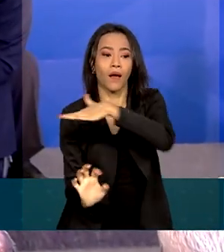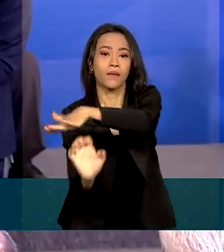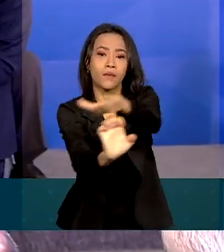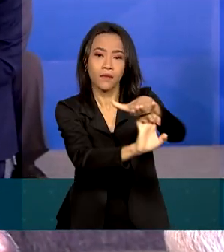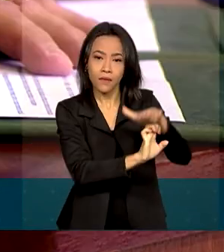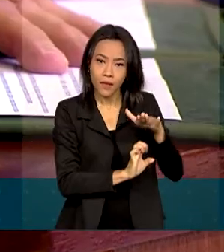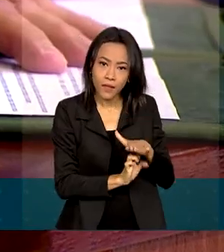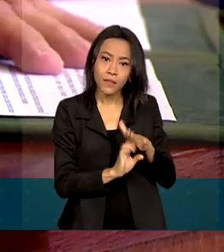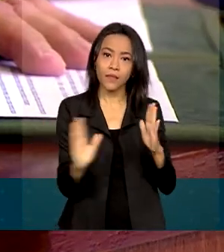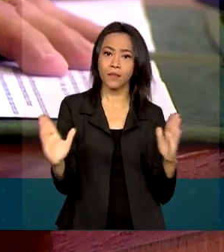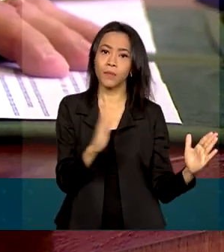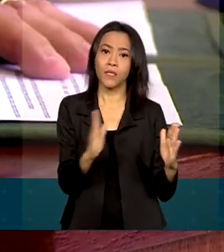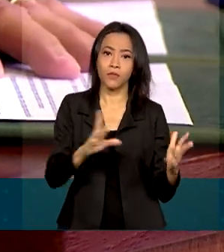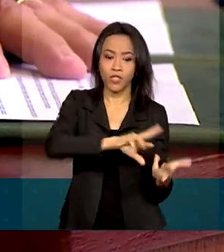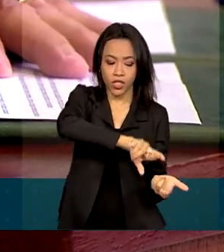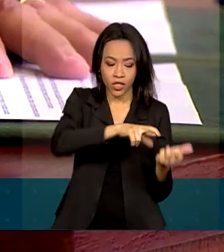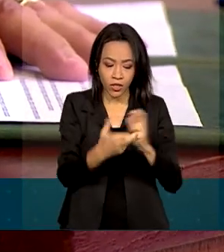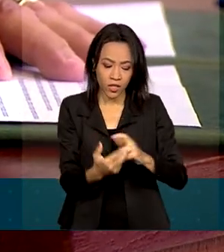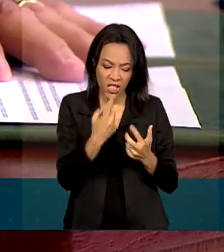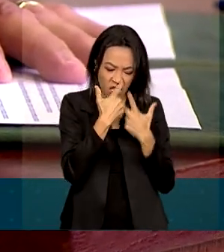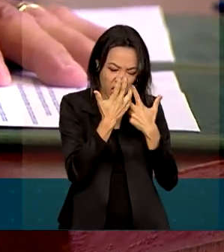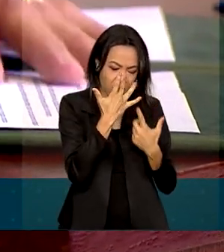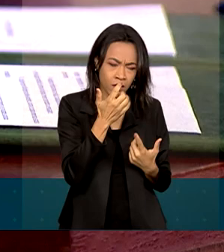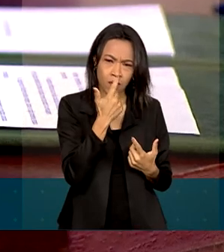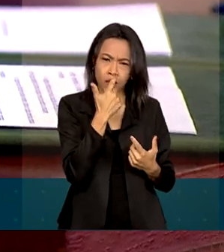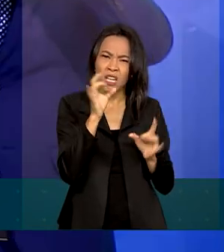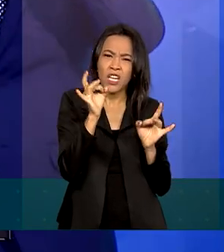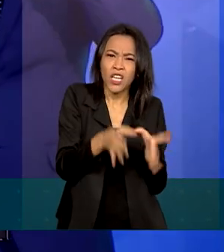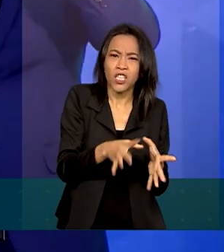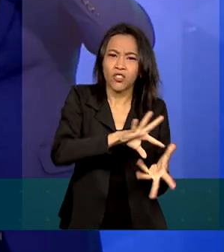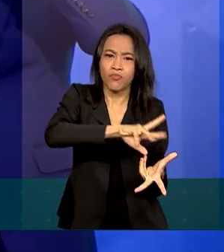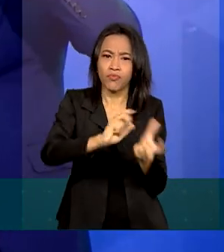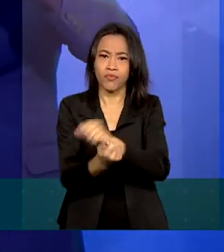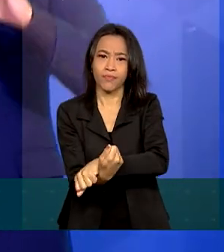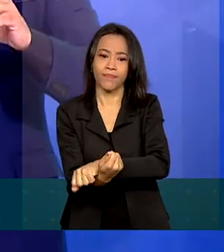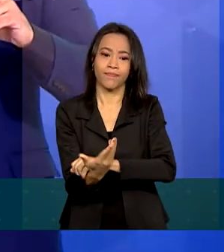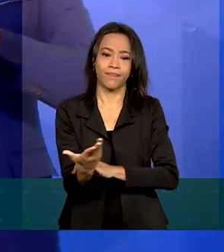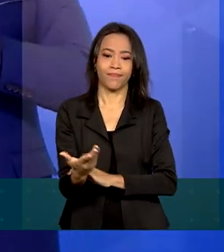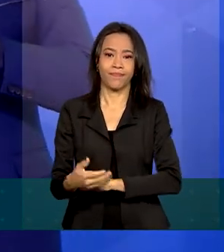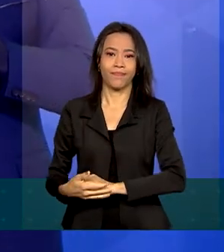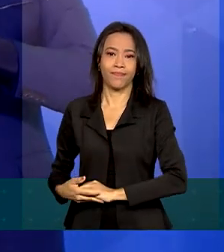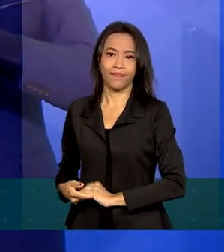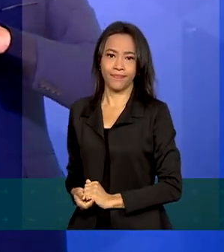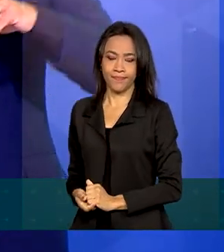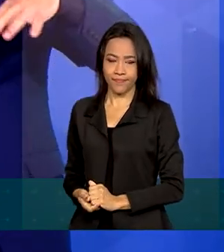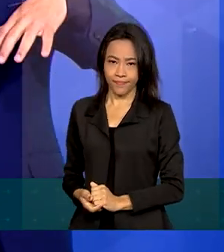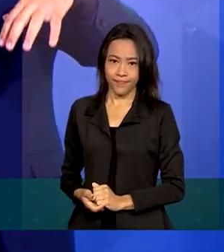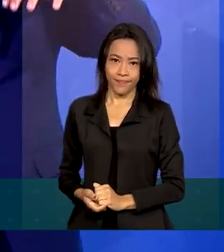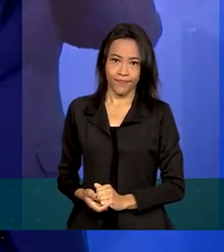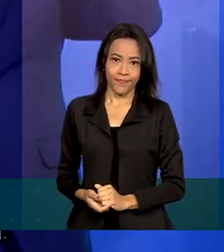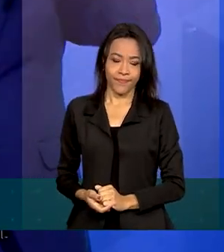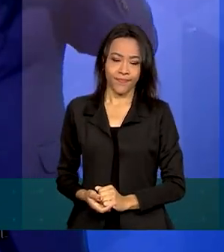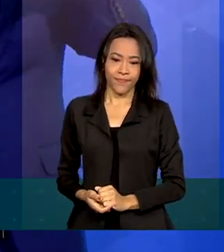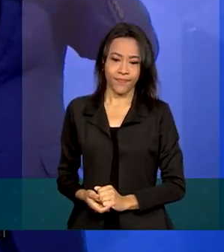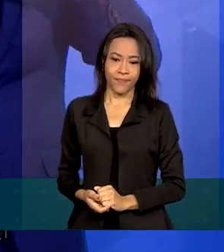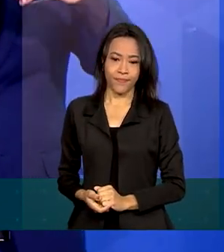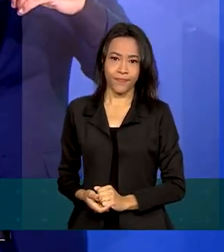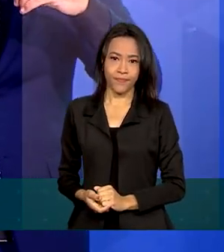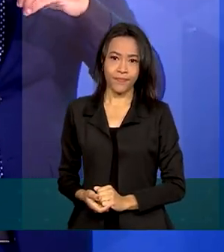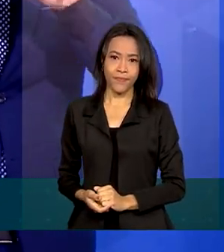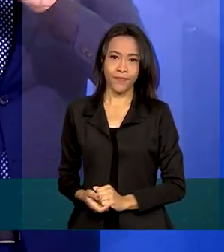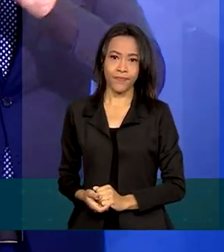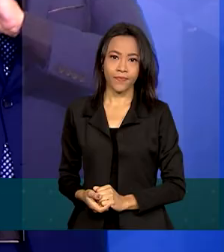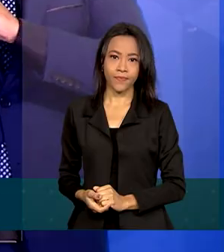processo de reciclagem de produtos e embalagens. Lixo é poluição, lixo é degradação, especialmente nas nossas